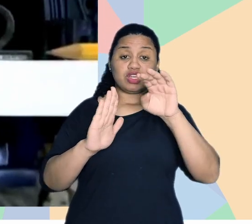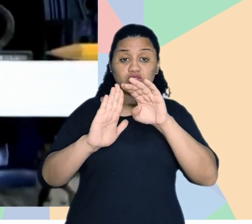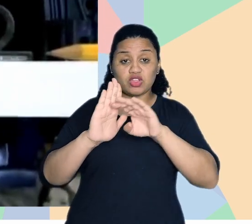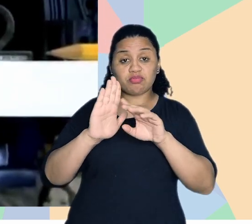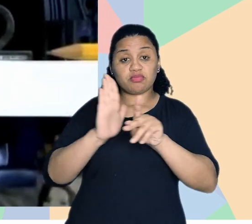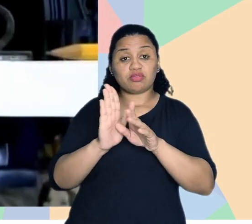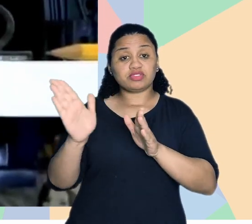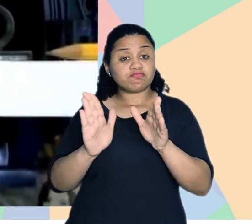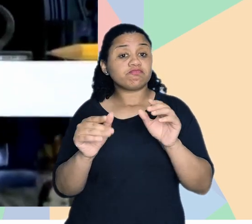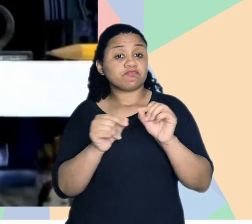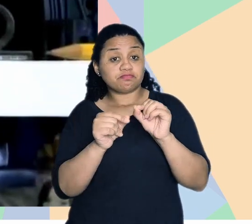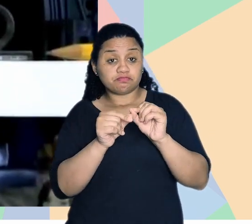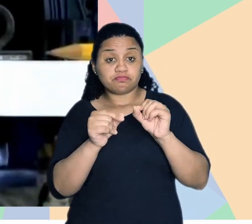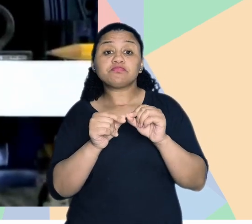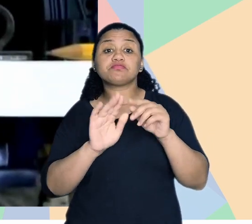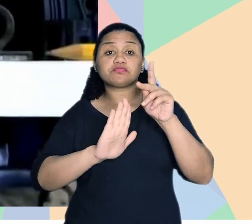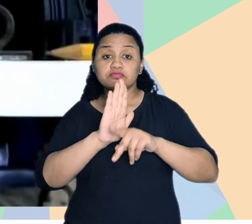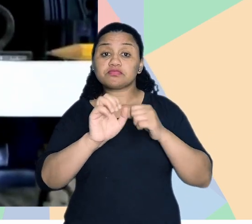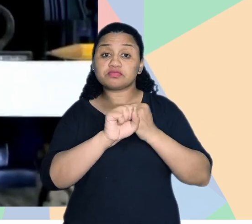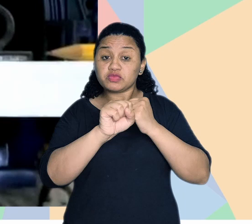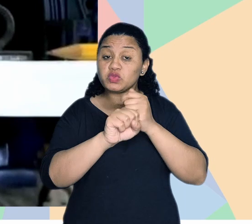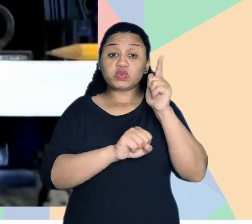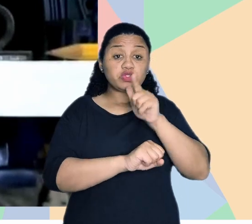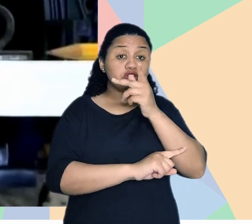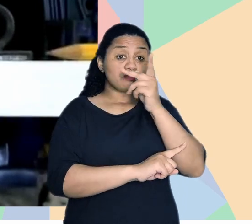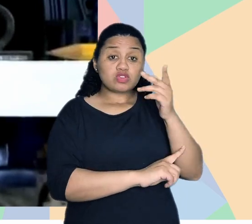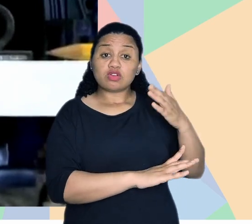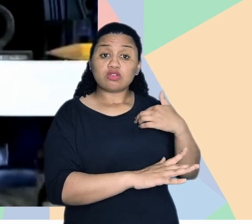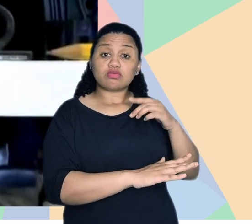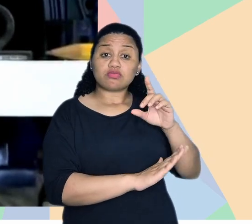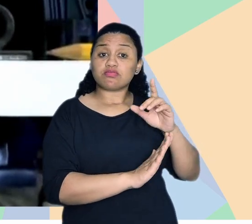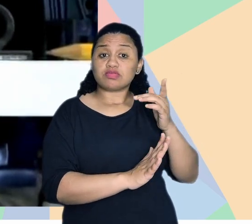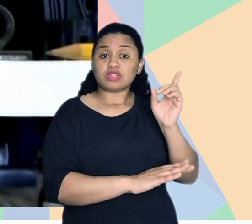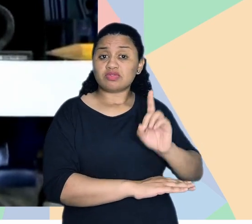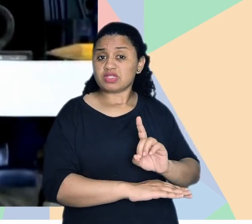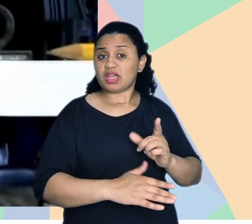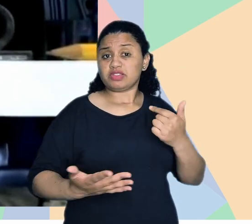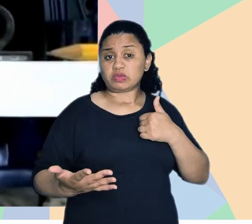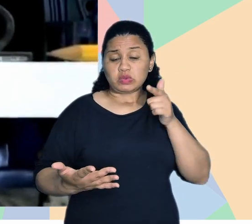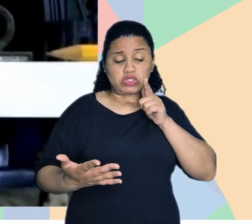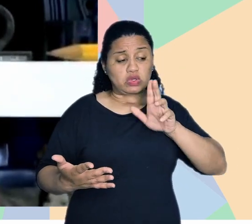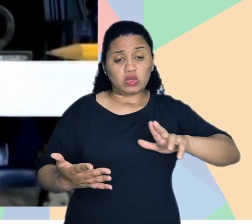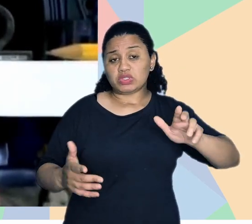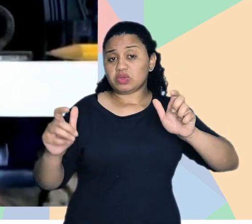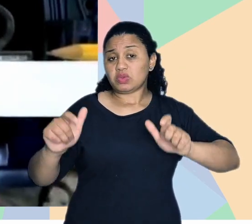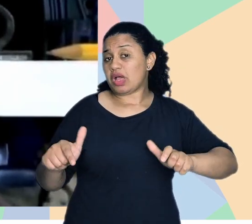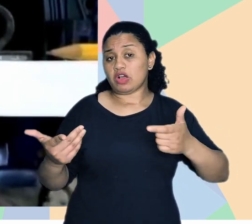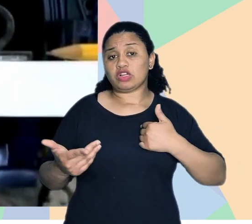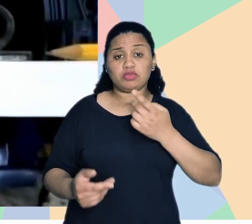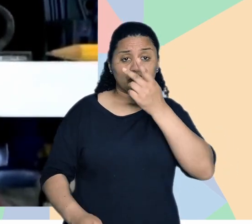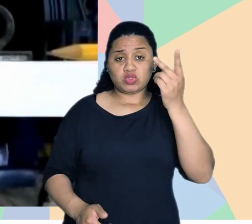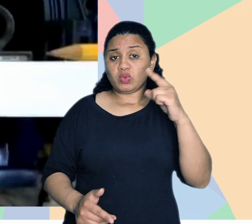as normas de acessibilidade aplicadas, eu consigo fazer com que uma pessoa com deficiência seja mais uma pessoa,